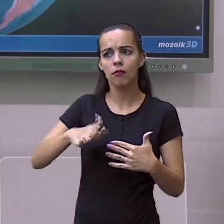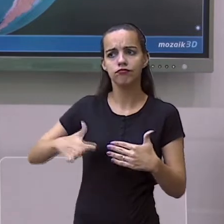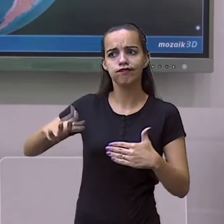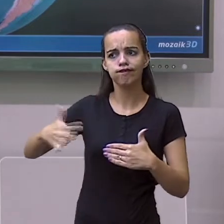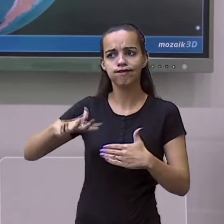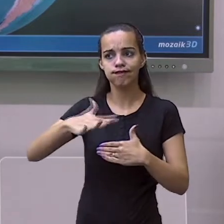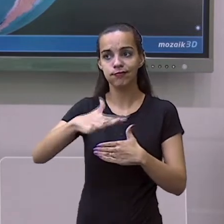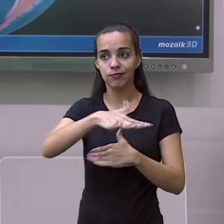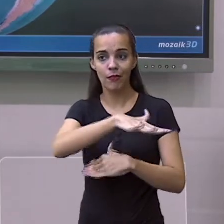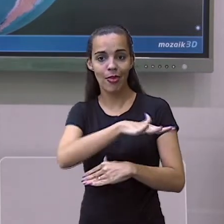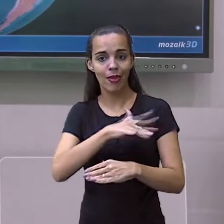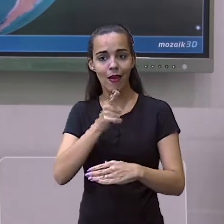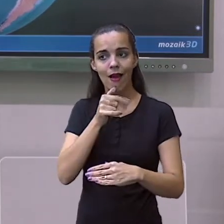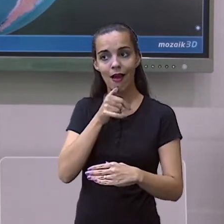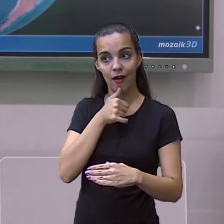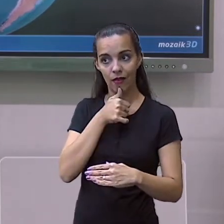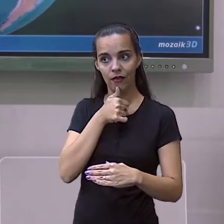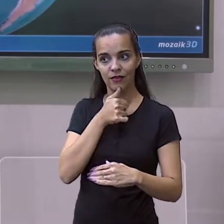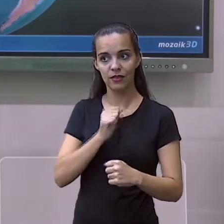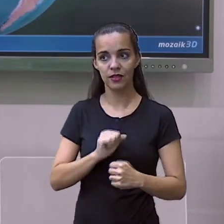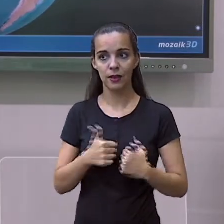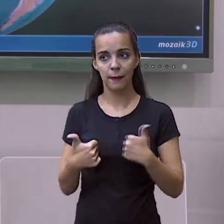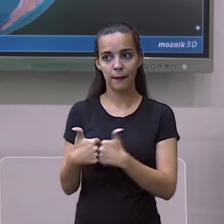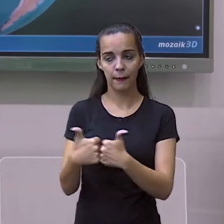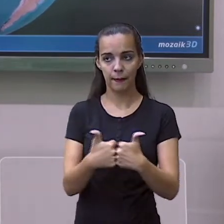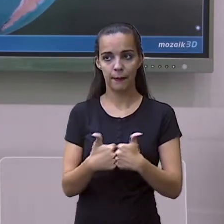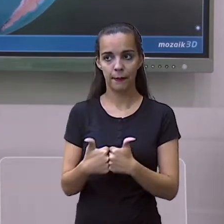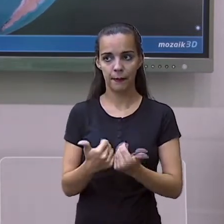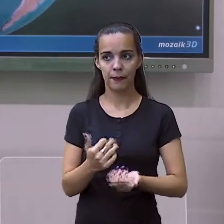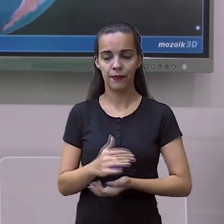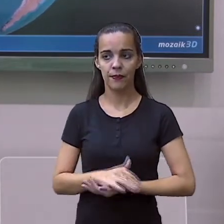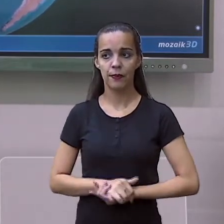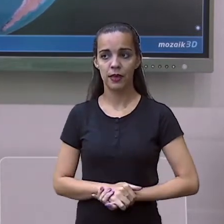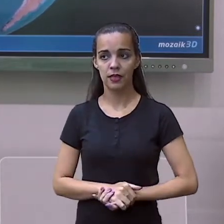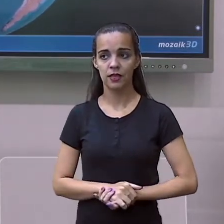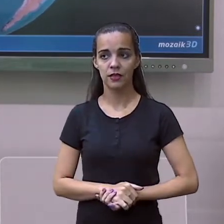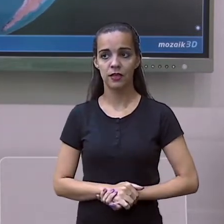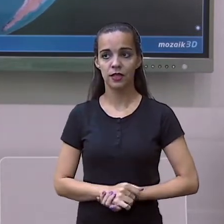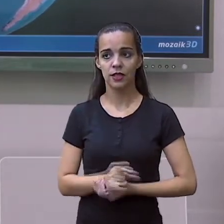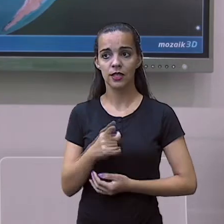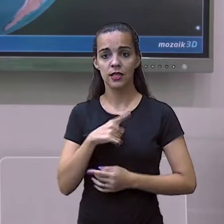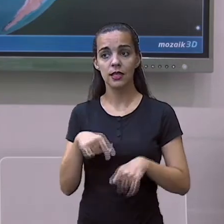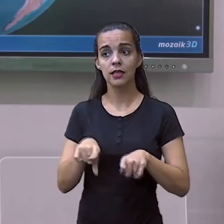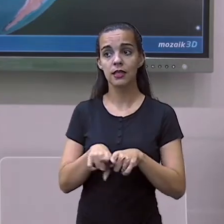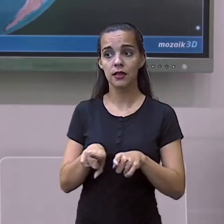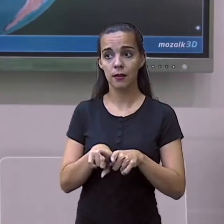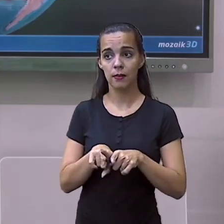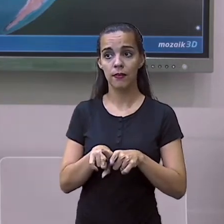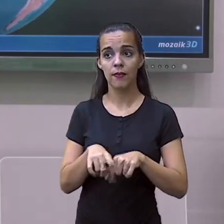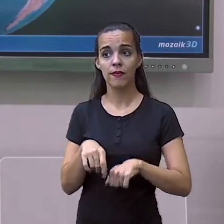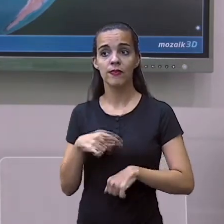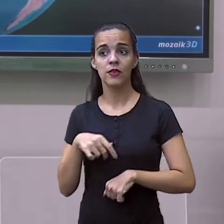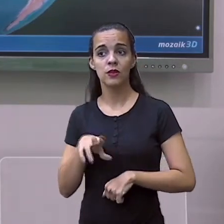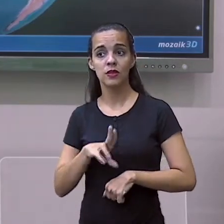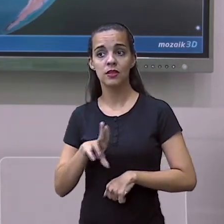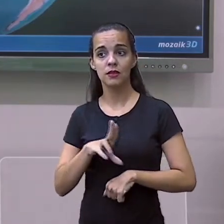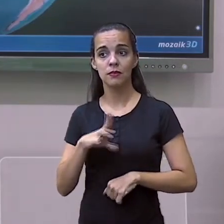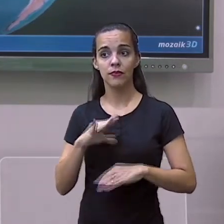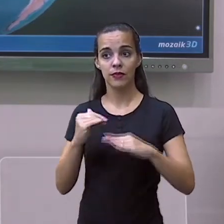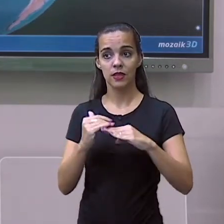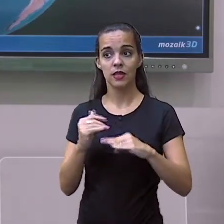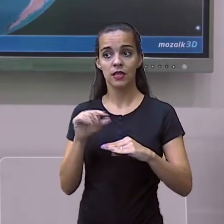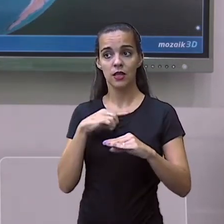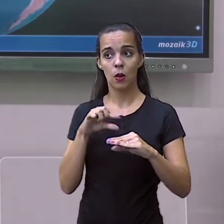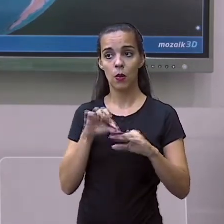esse ístimo aqui, eu vou explicar o que é isso, e tem a parte insular, que são as